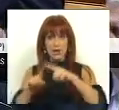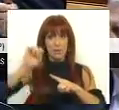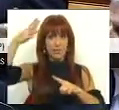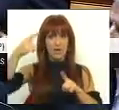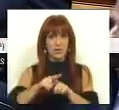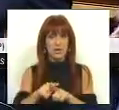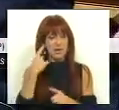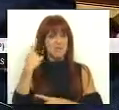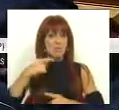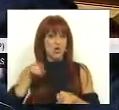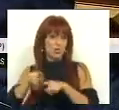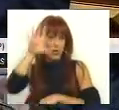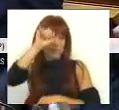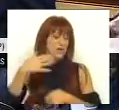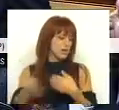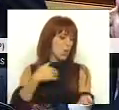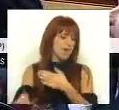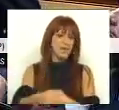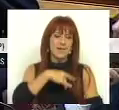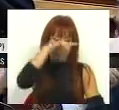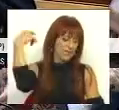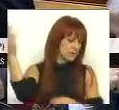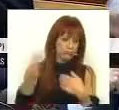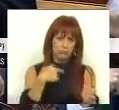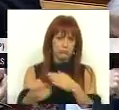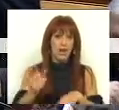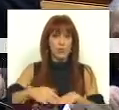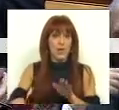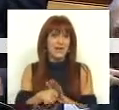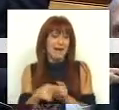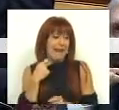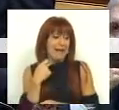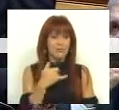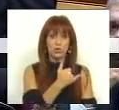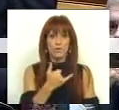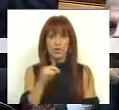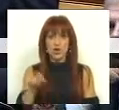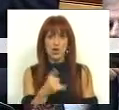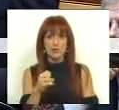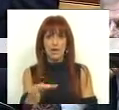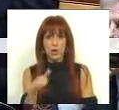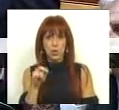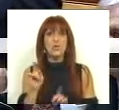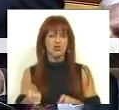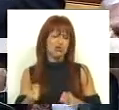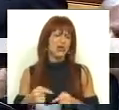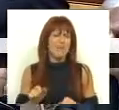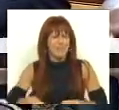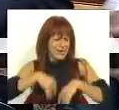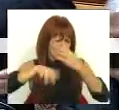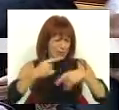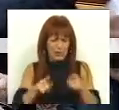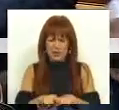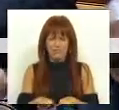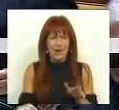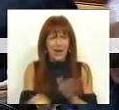A primeira é o reflexo da política do Governo do custo-custar. Aliás, vem na sequência da leizinha 22, barra de 2012, que era já de cima atrapalhada